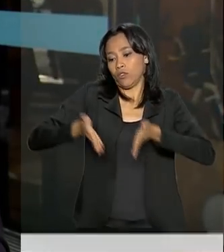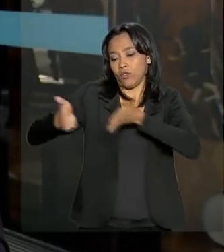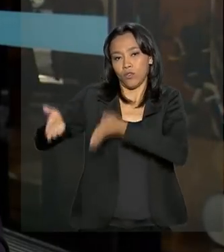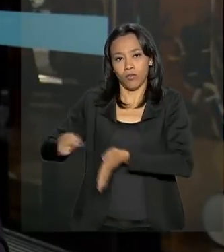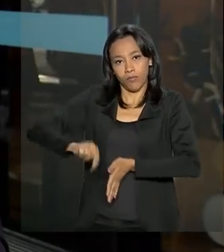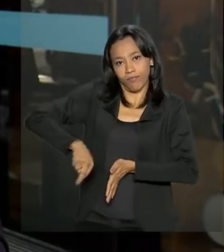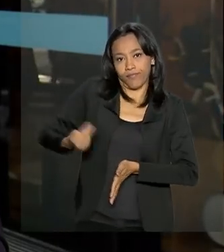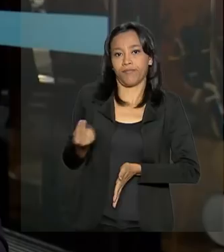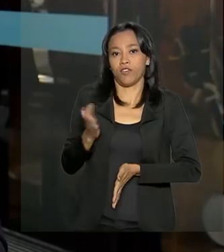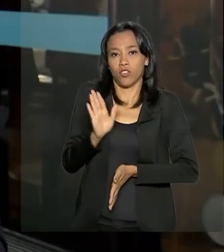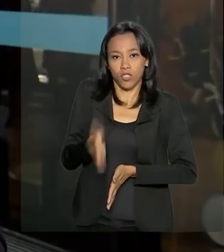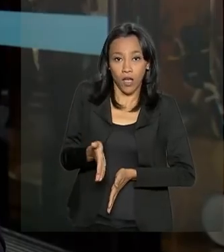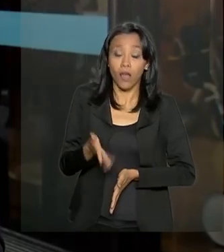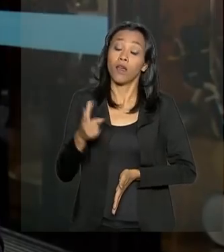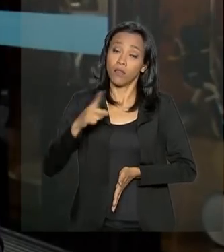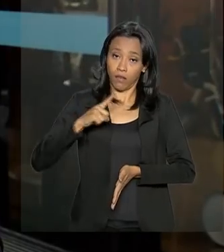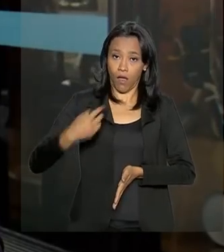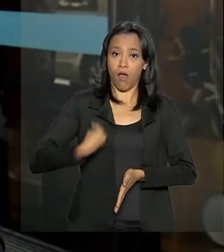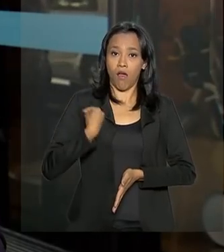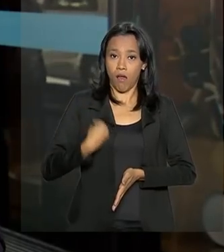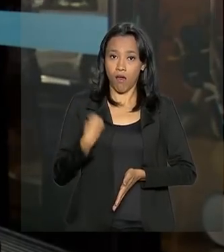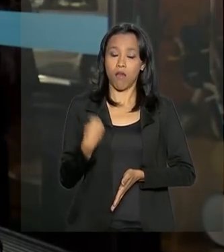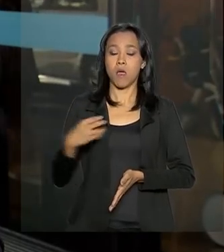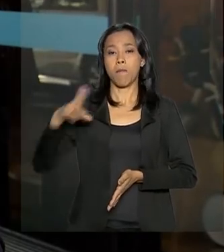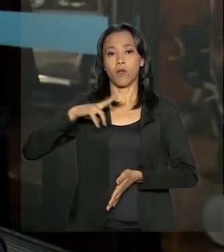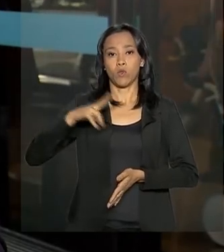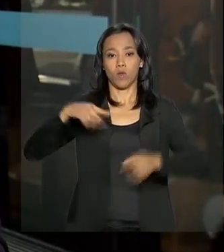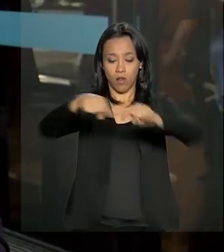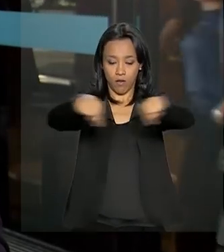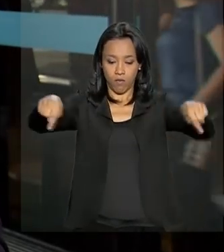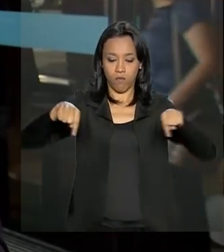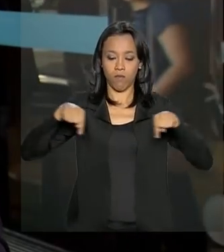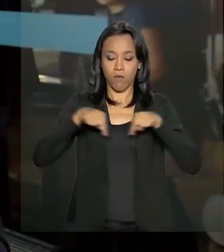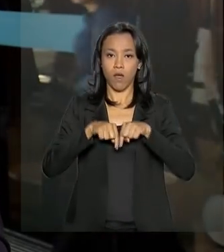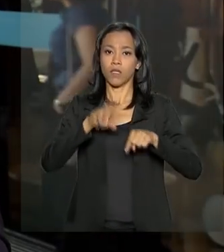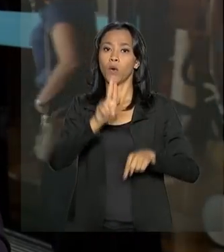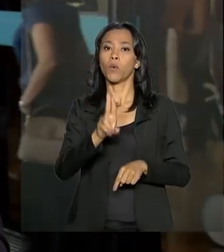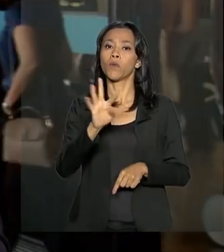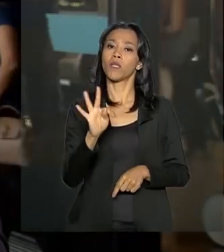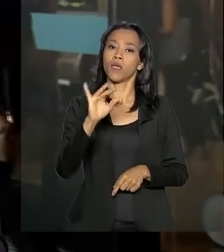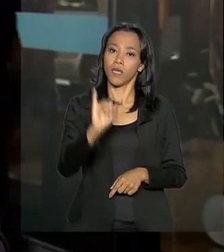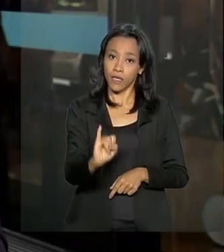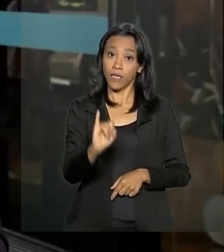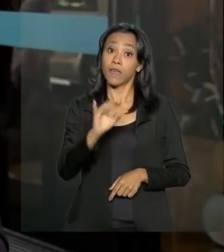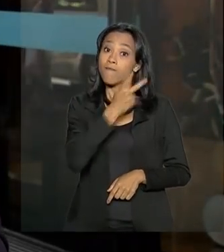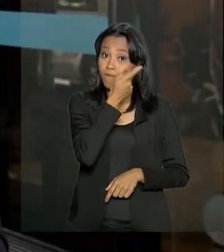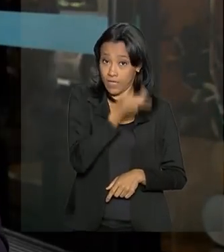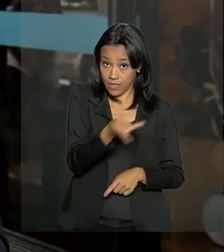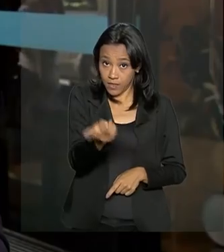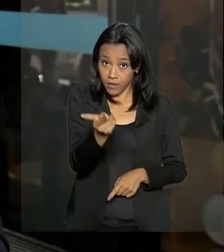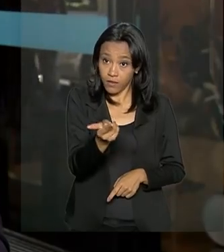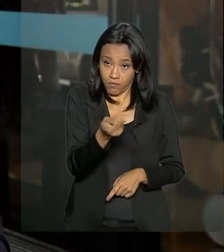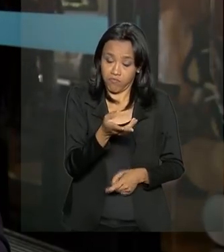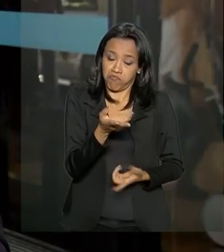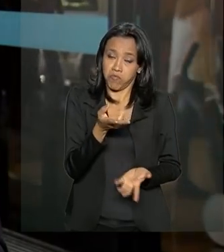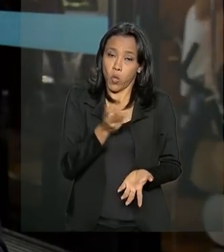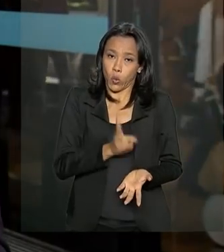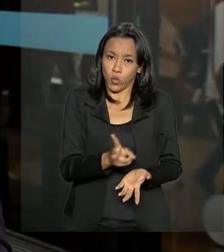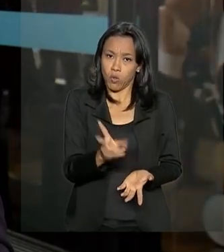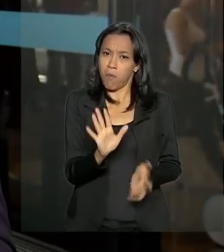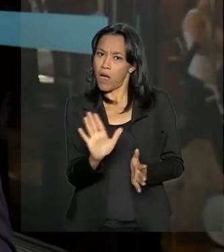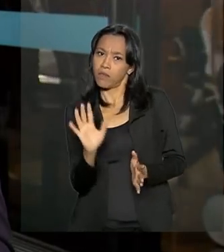O presidente segue um quarto privativo aqui na unidade de terapia intensiva do hospital E as visitas seguem sendo